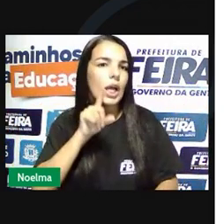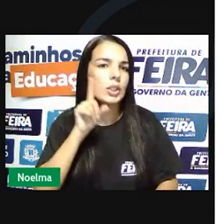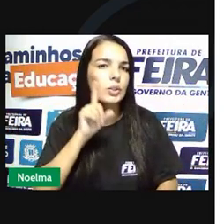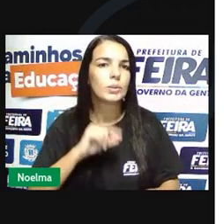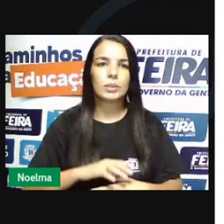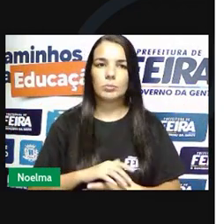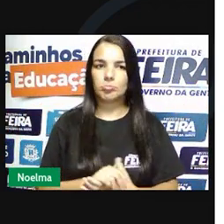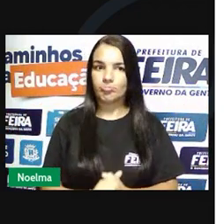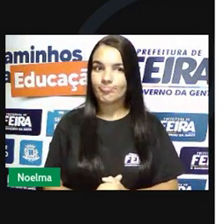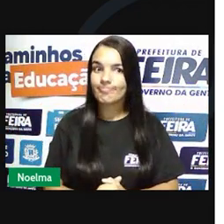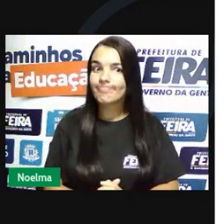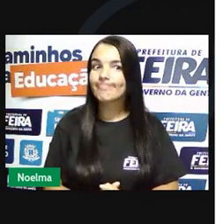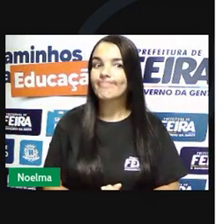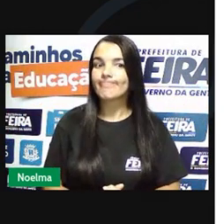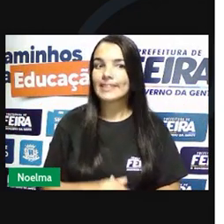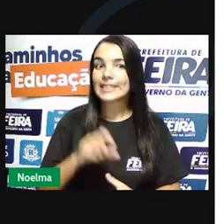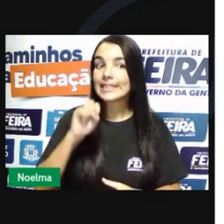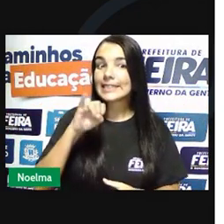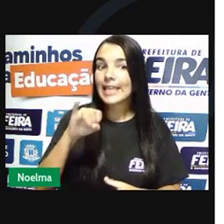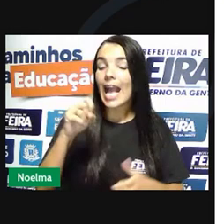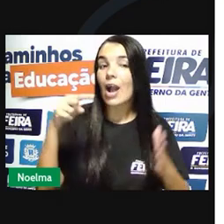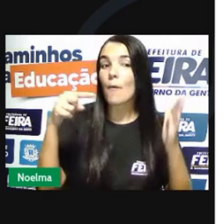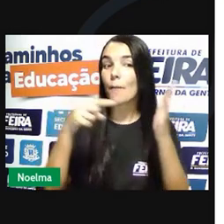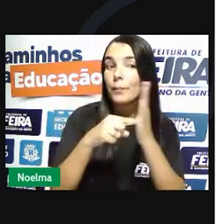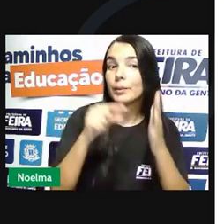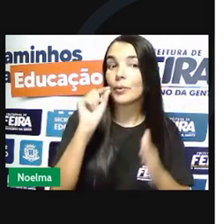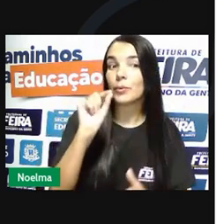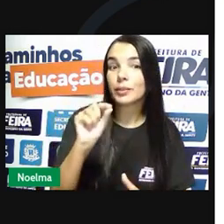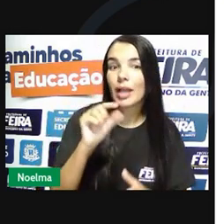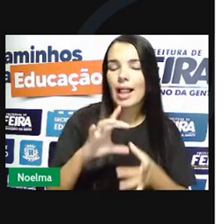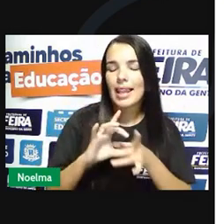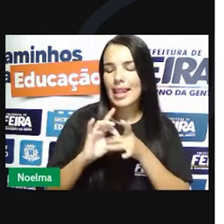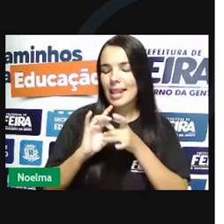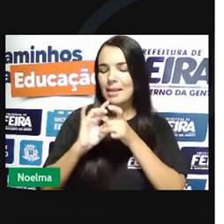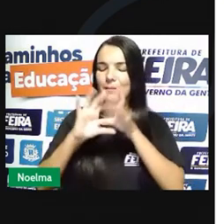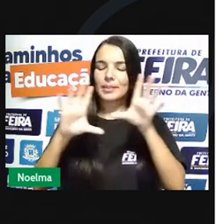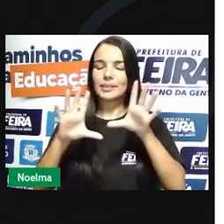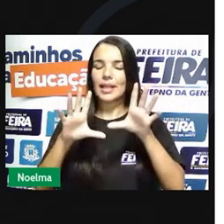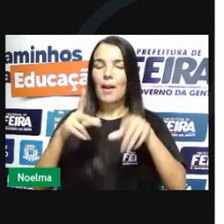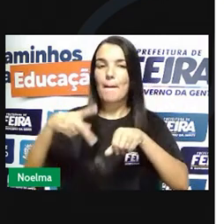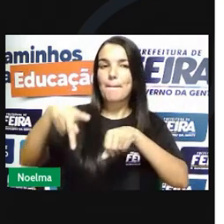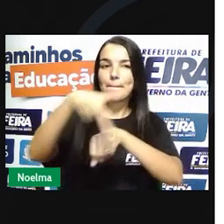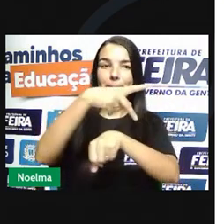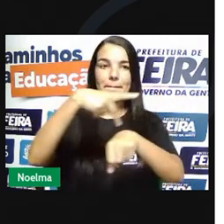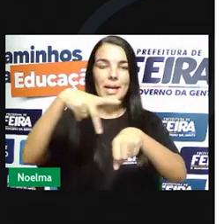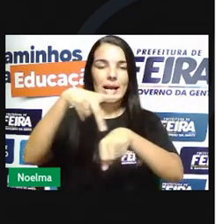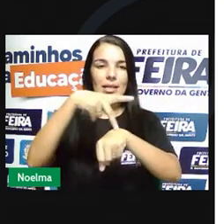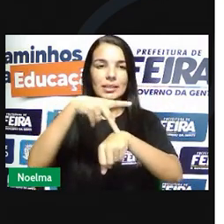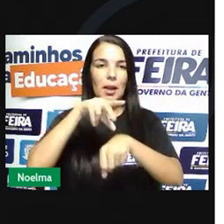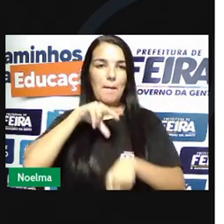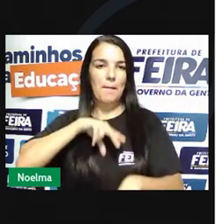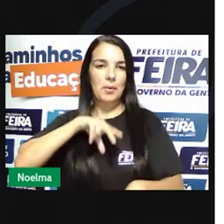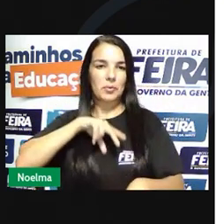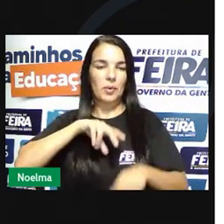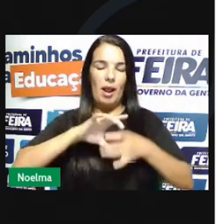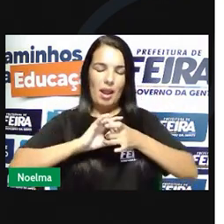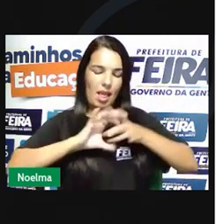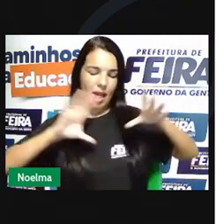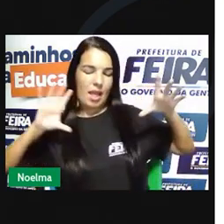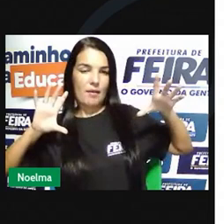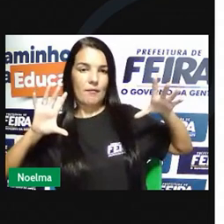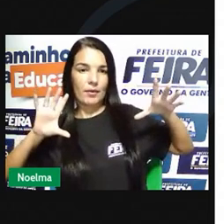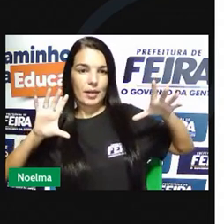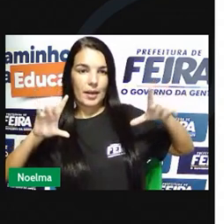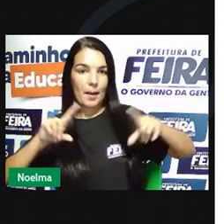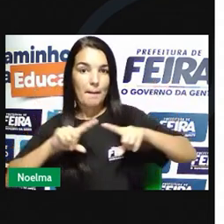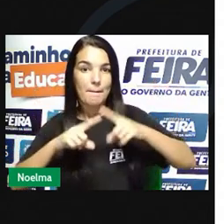seu objetivo era libertar o país do domínio português e o